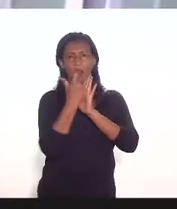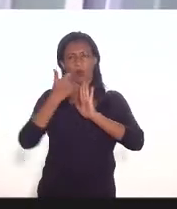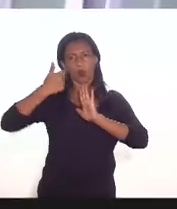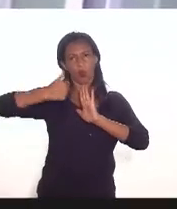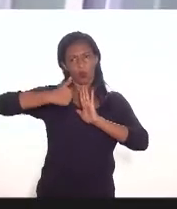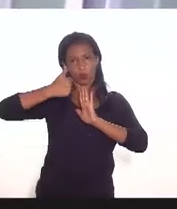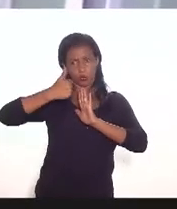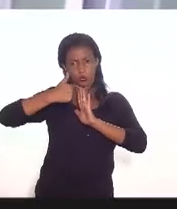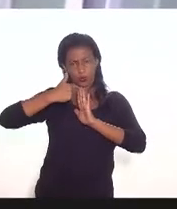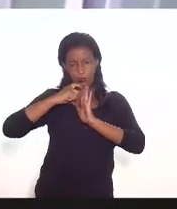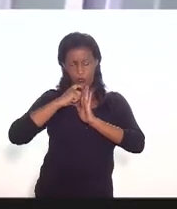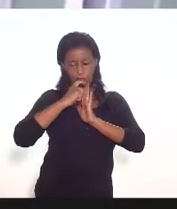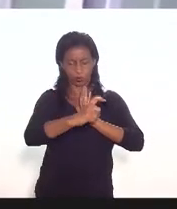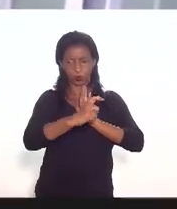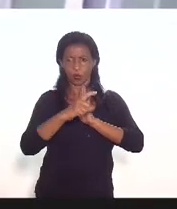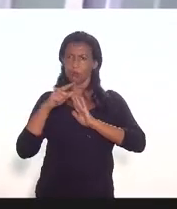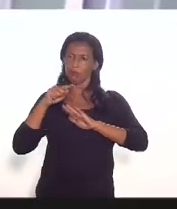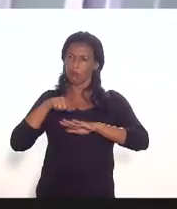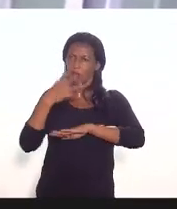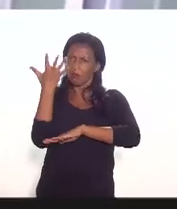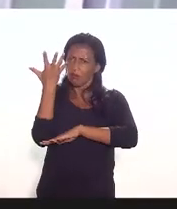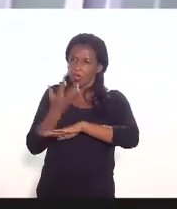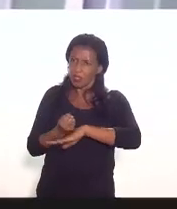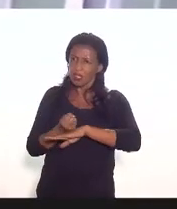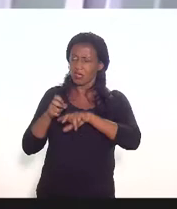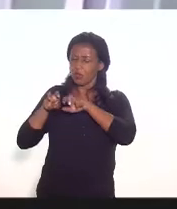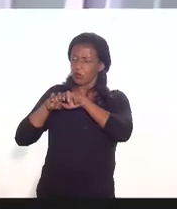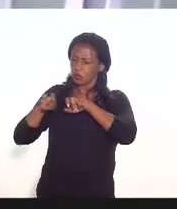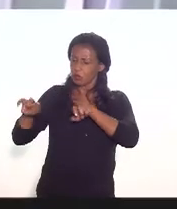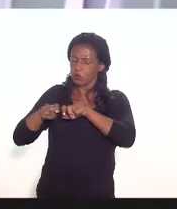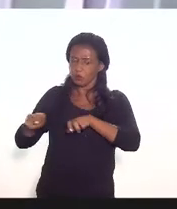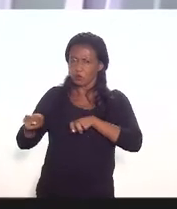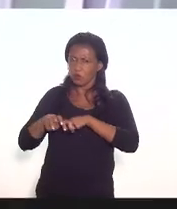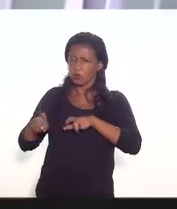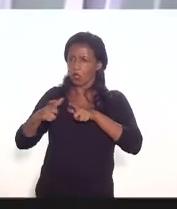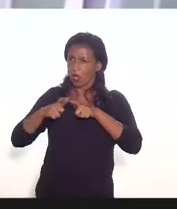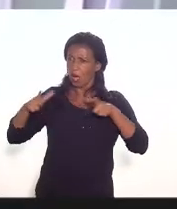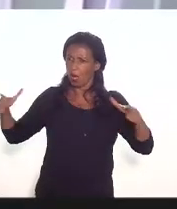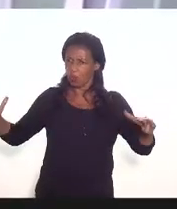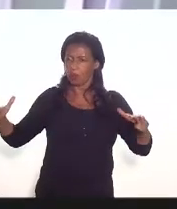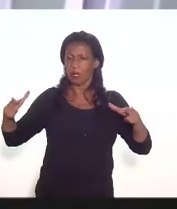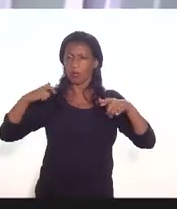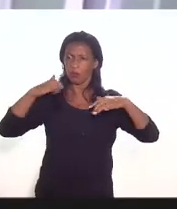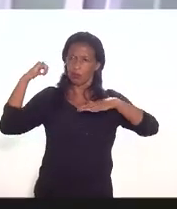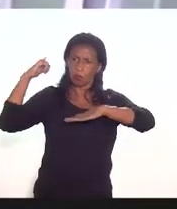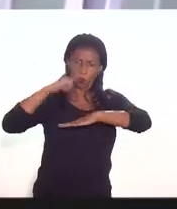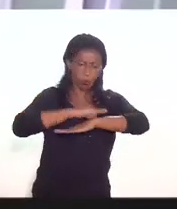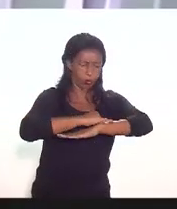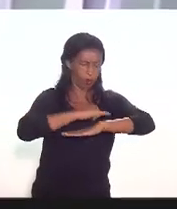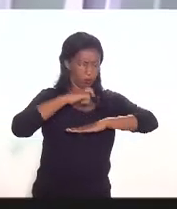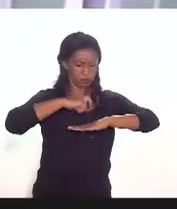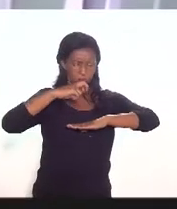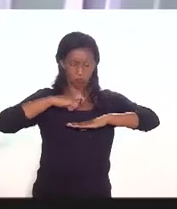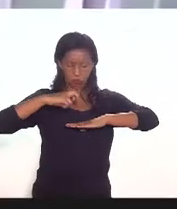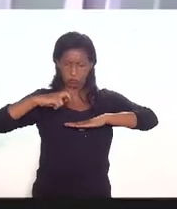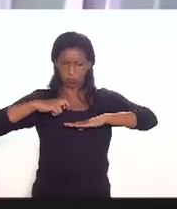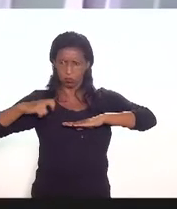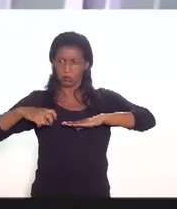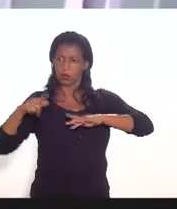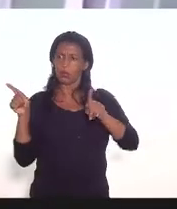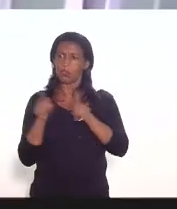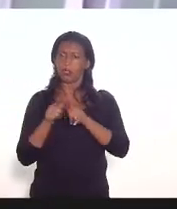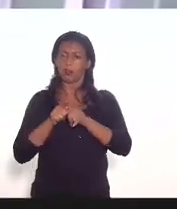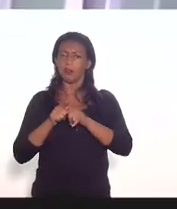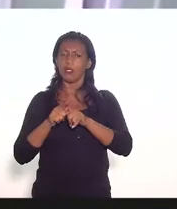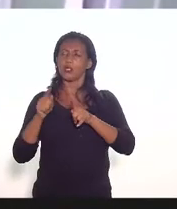curiosamente se considera o número de assentos o aumento de número de assentos inclusive nas operações